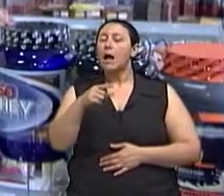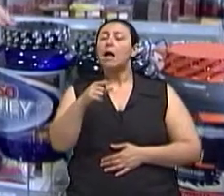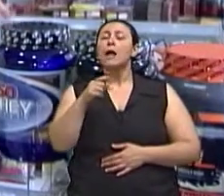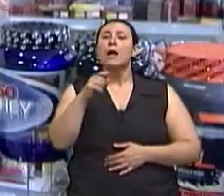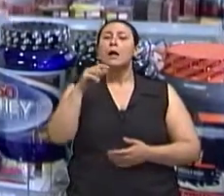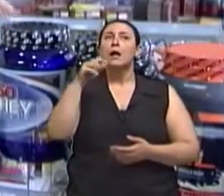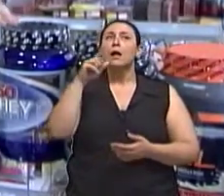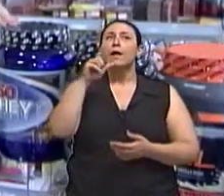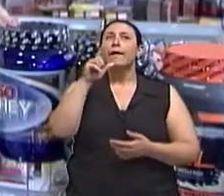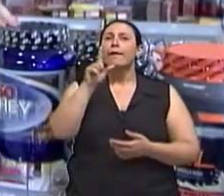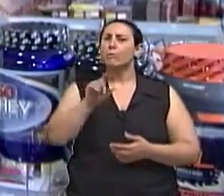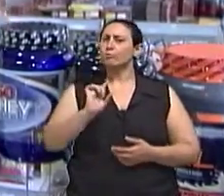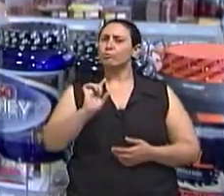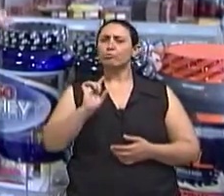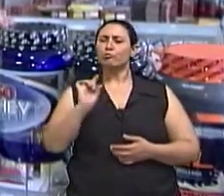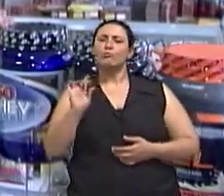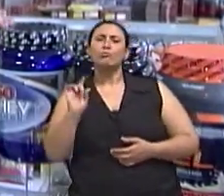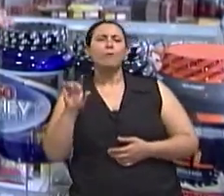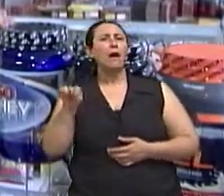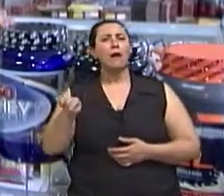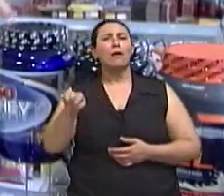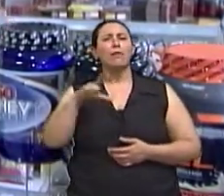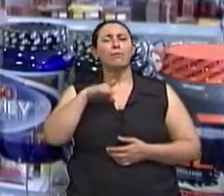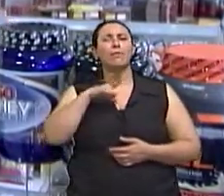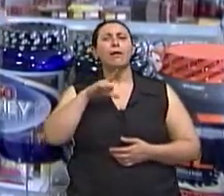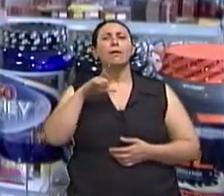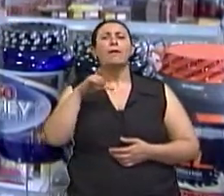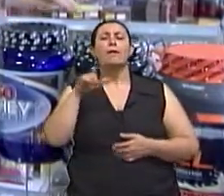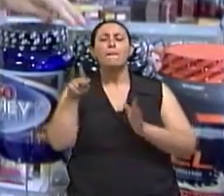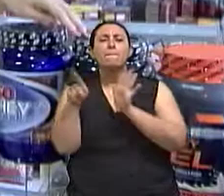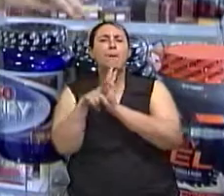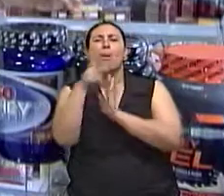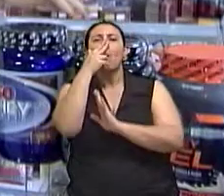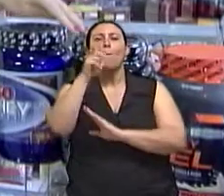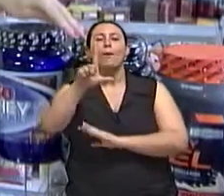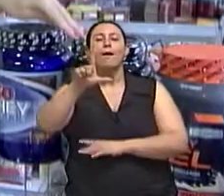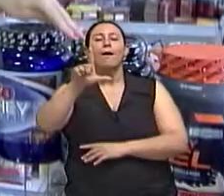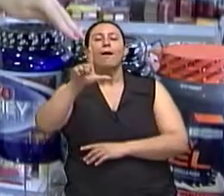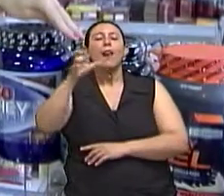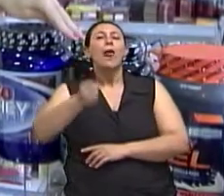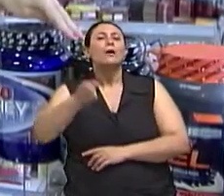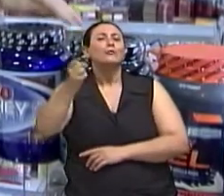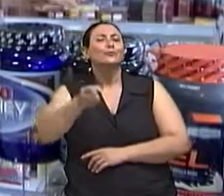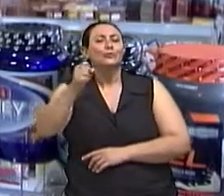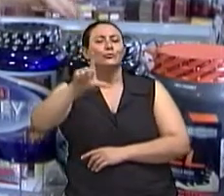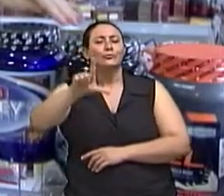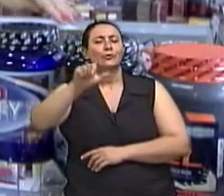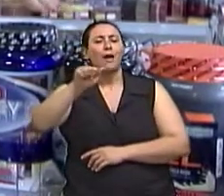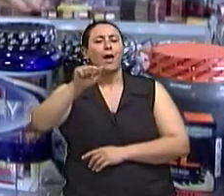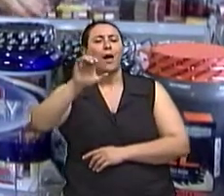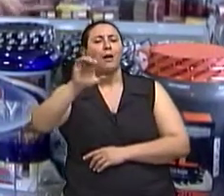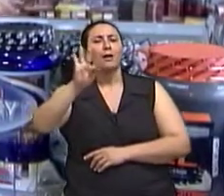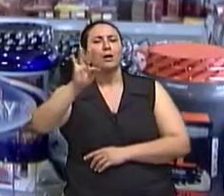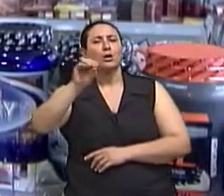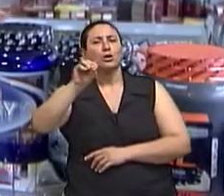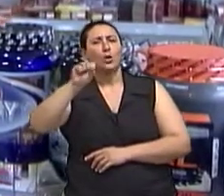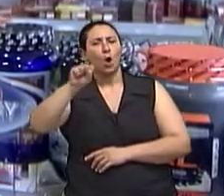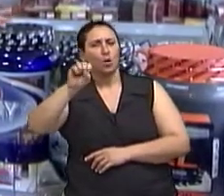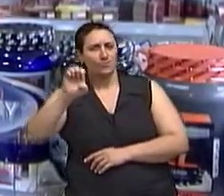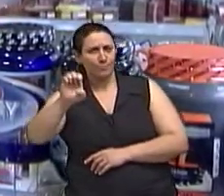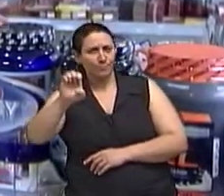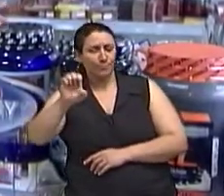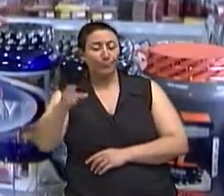uma forma isenta de lactose. Nós temos o whey hidrolisado, que é uma forma que contém